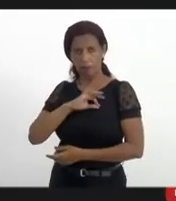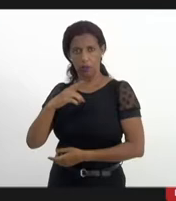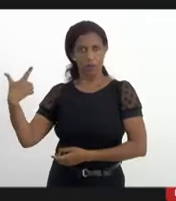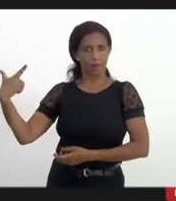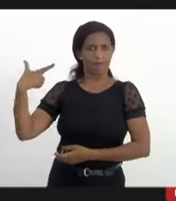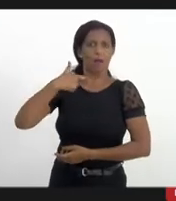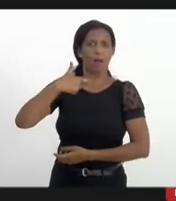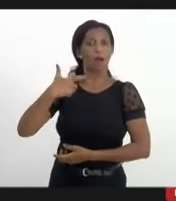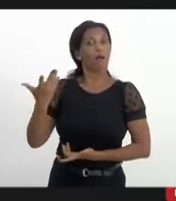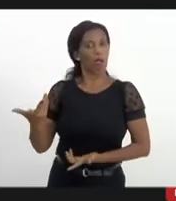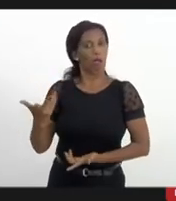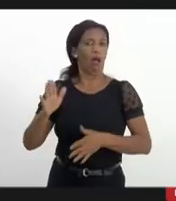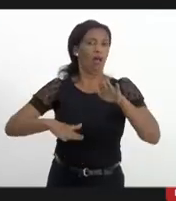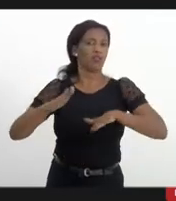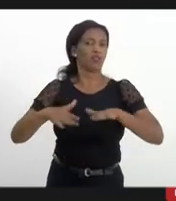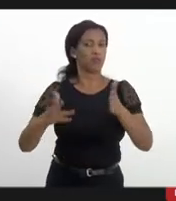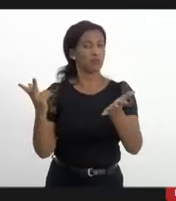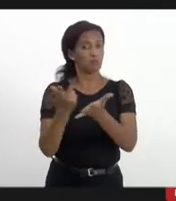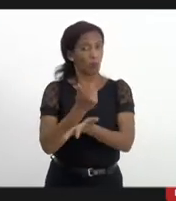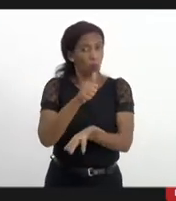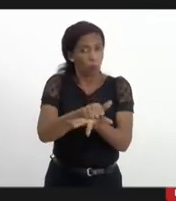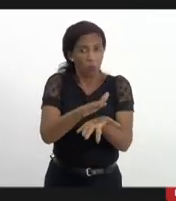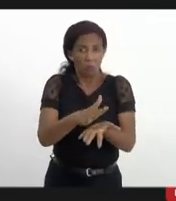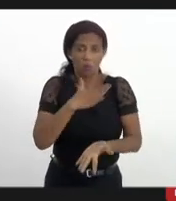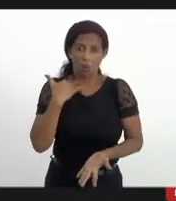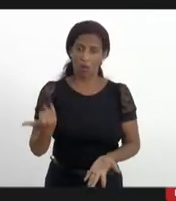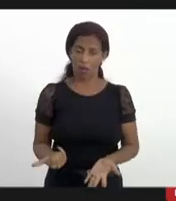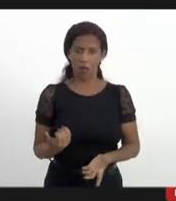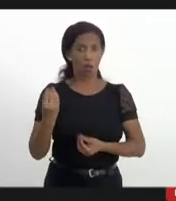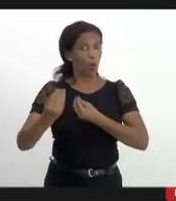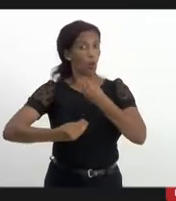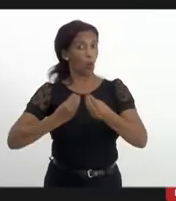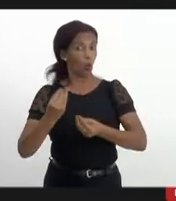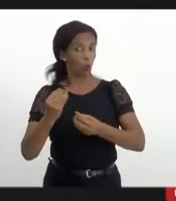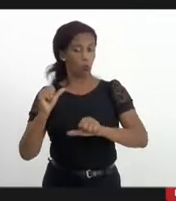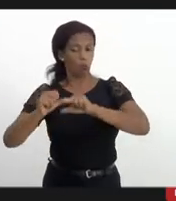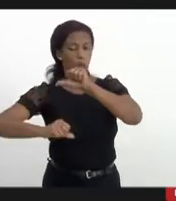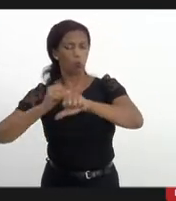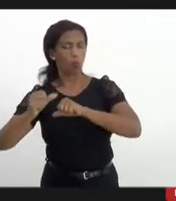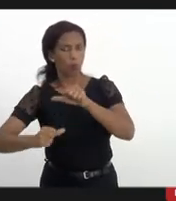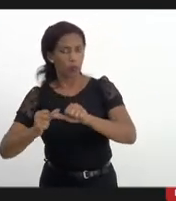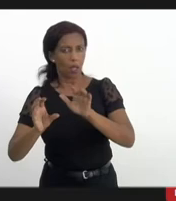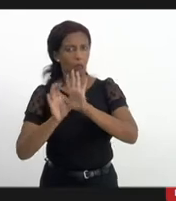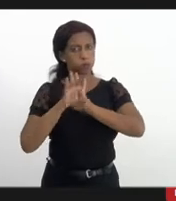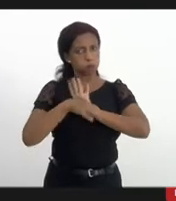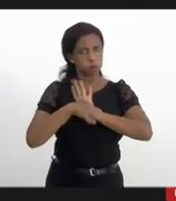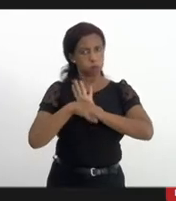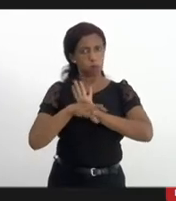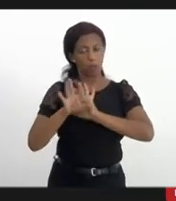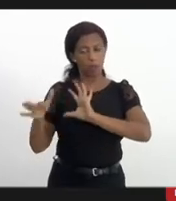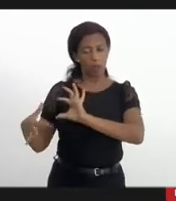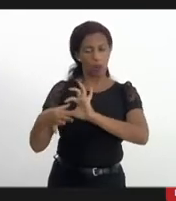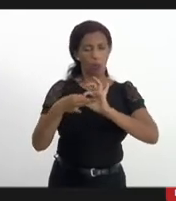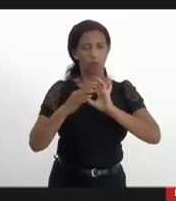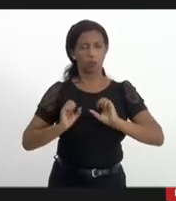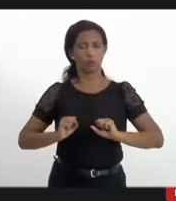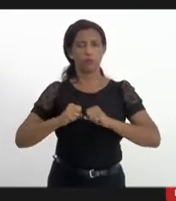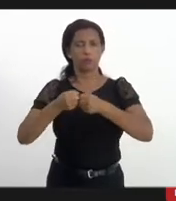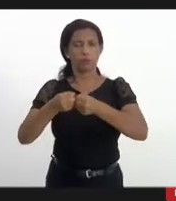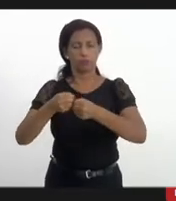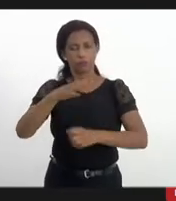inclusive chega a falecer. Como mudar esse conceito, é uma união de esforços de toda a sociedade.